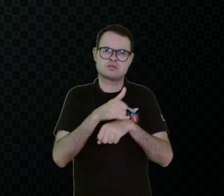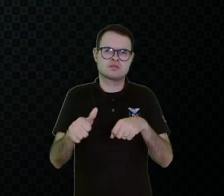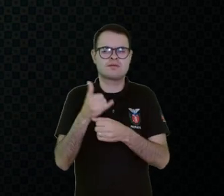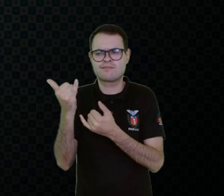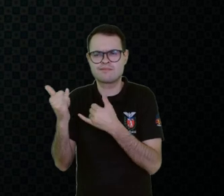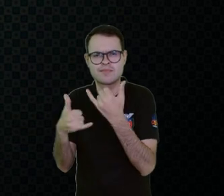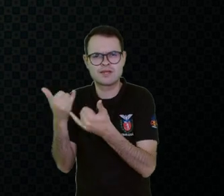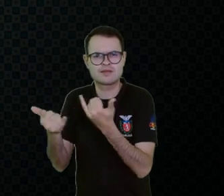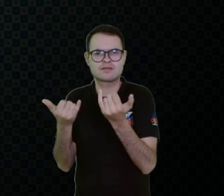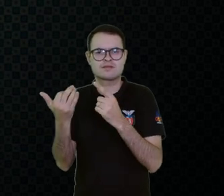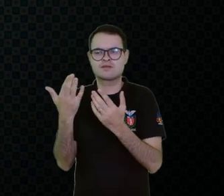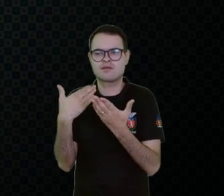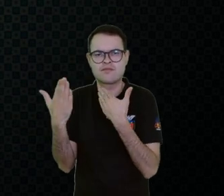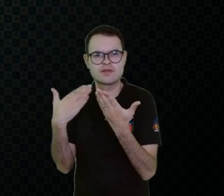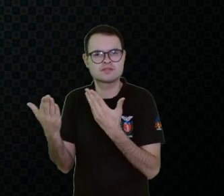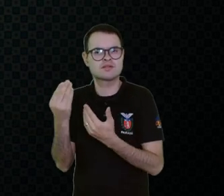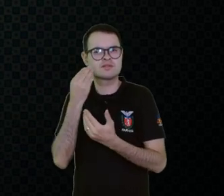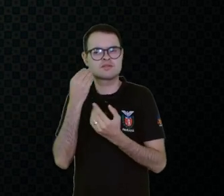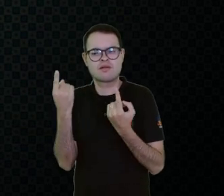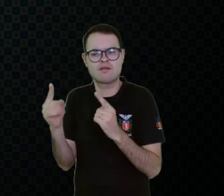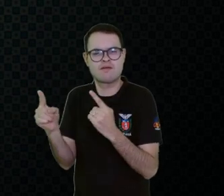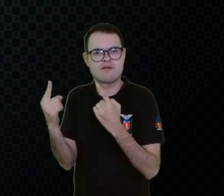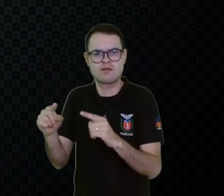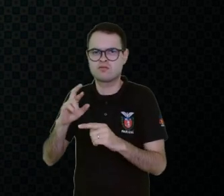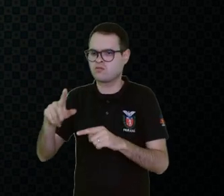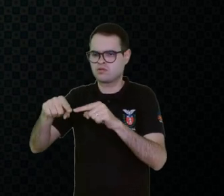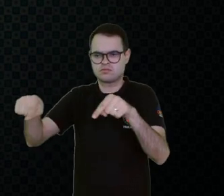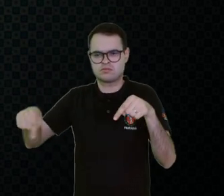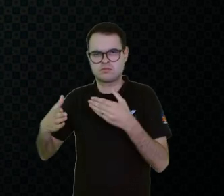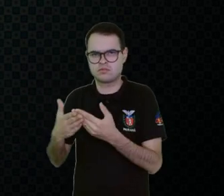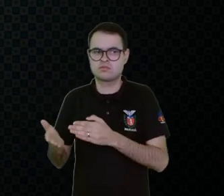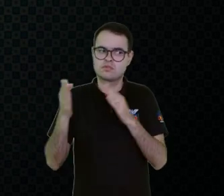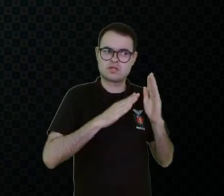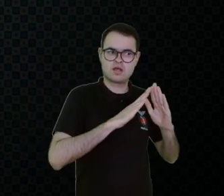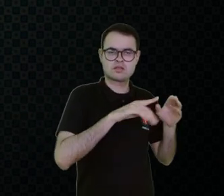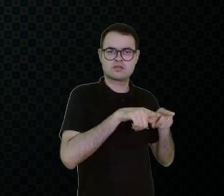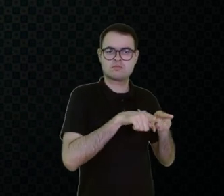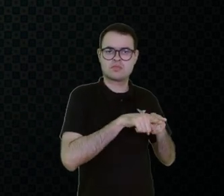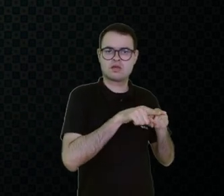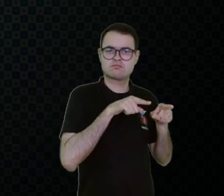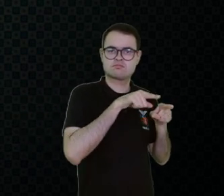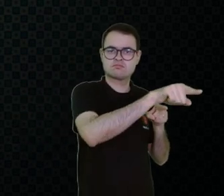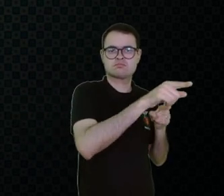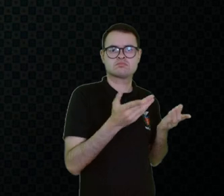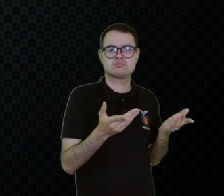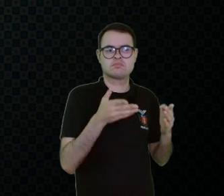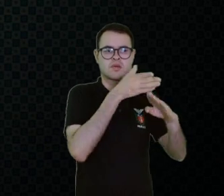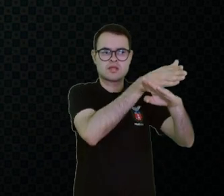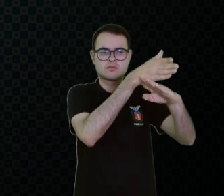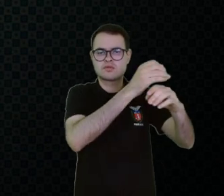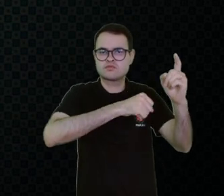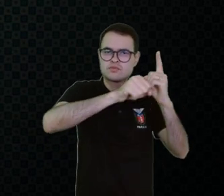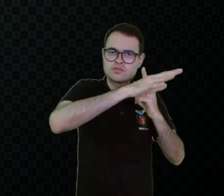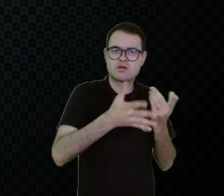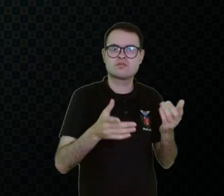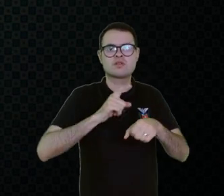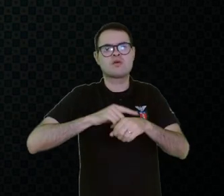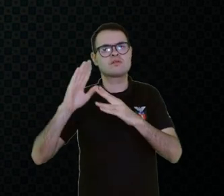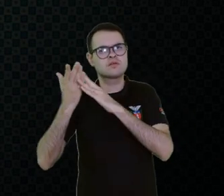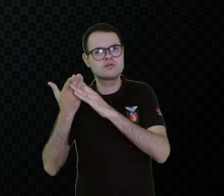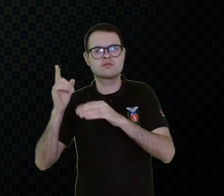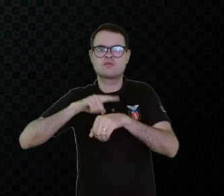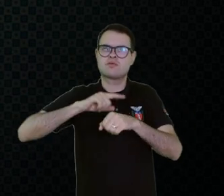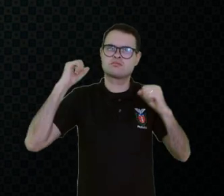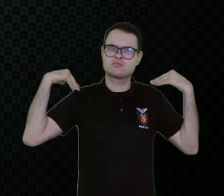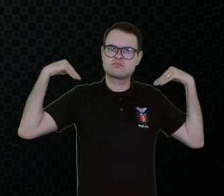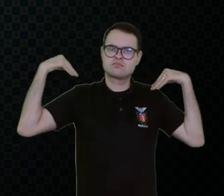De brincadeira, de conversa, então não vai usar só na sala de aula. Vai usar em casa, vai usar nas atividades de participação social, na hora do intervalo, na